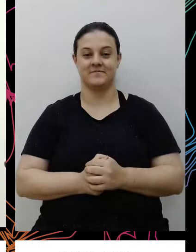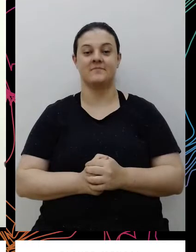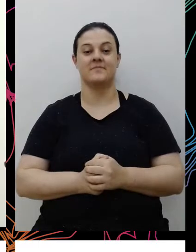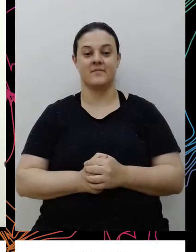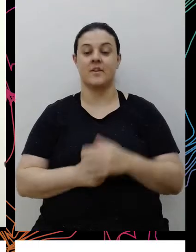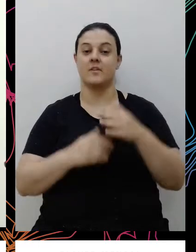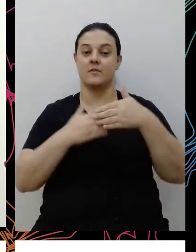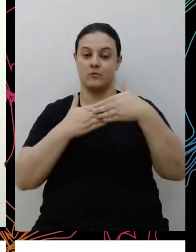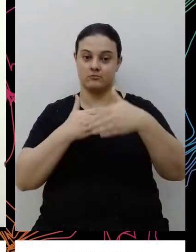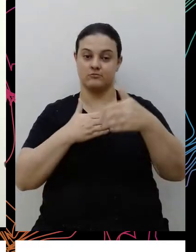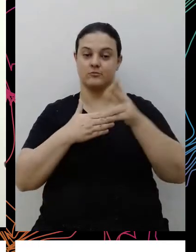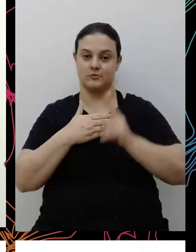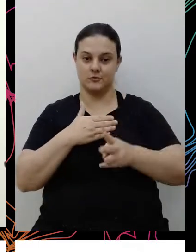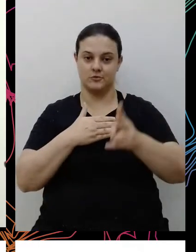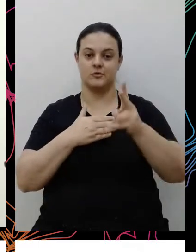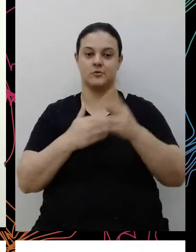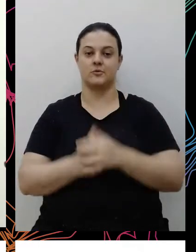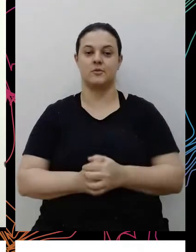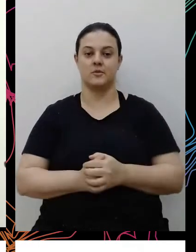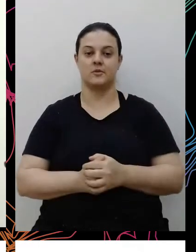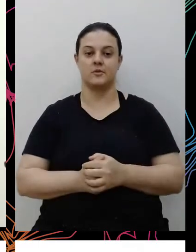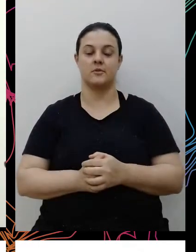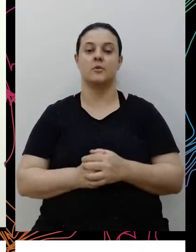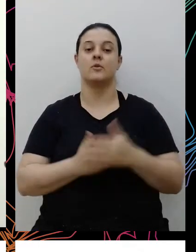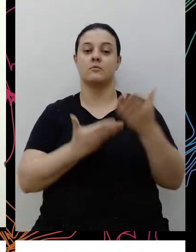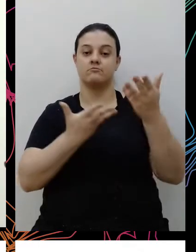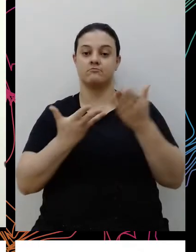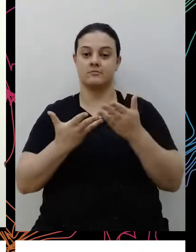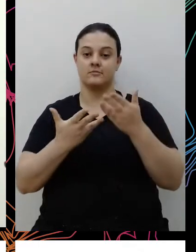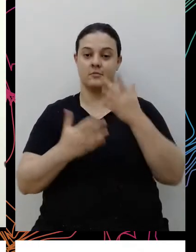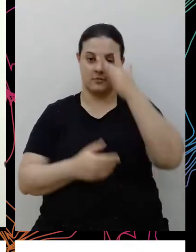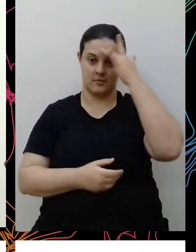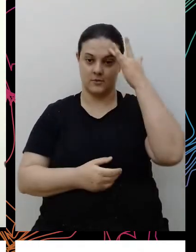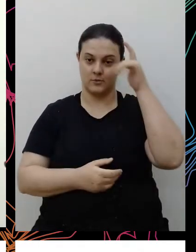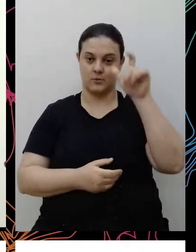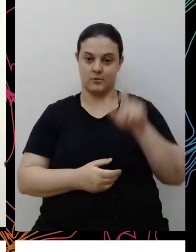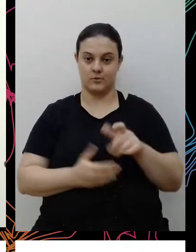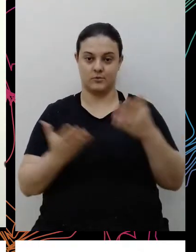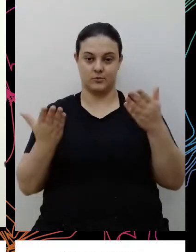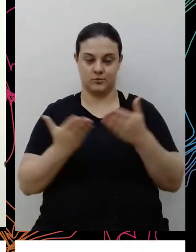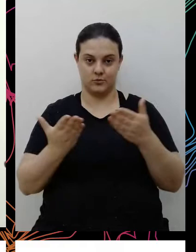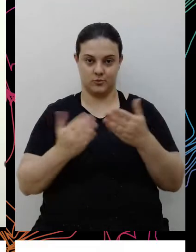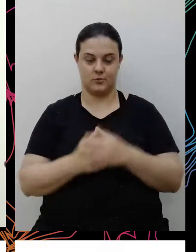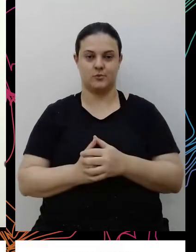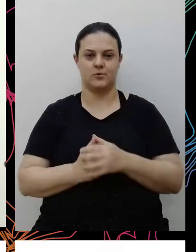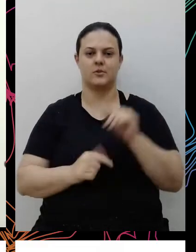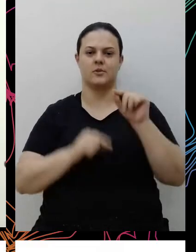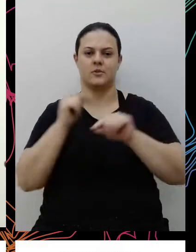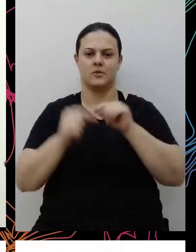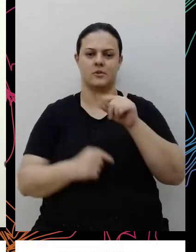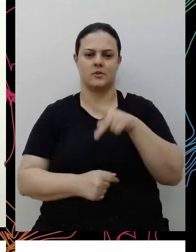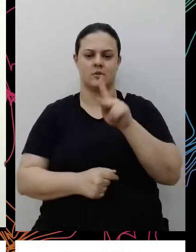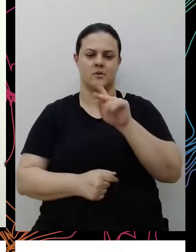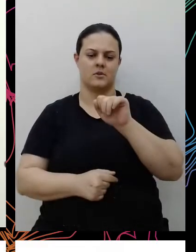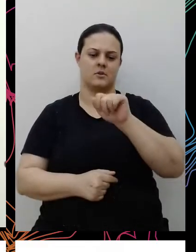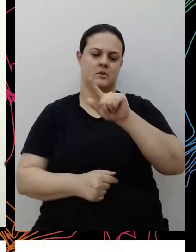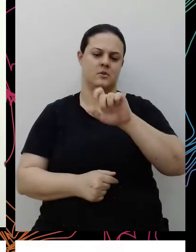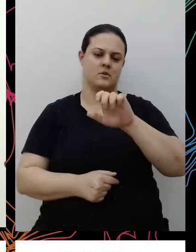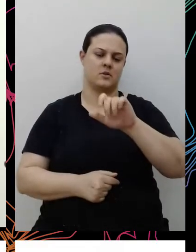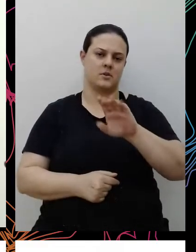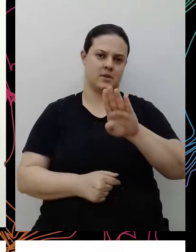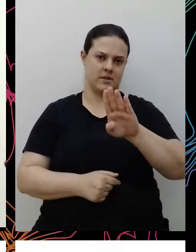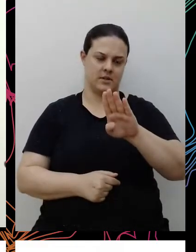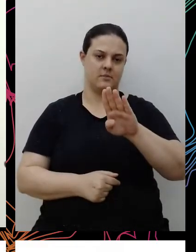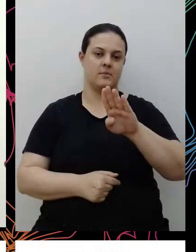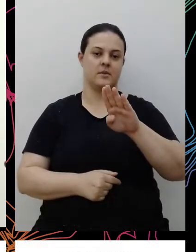sequência aqui então, introduzindo os nossos painelistas. A gente tem aqui hoje conosco o Caleb Machado, que é gerente de